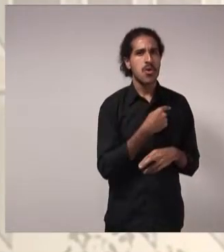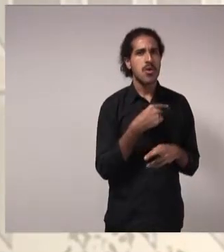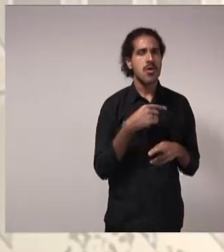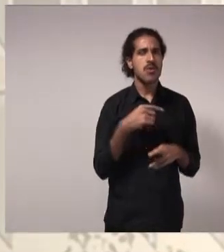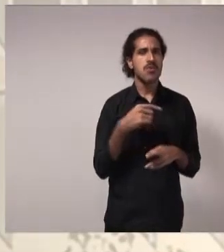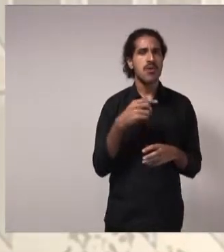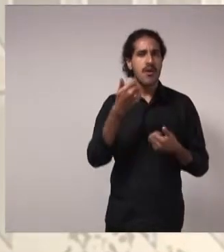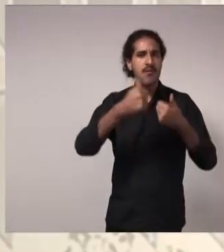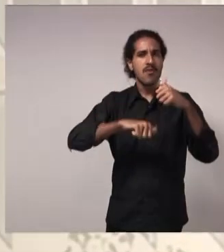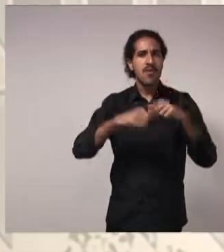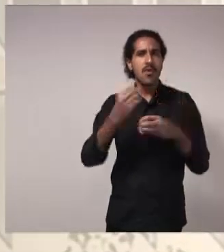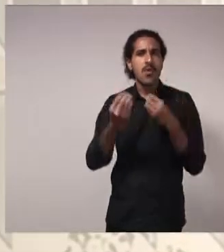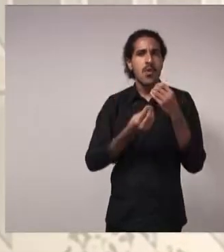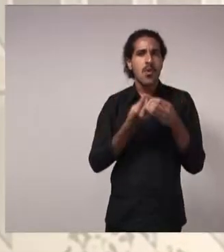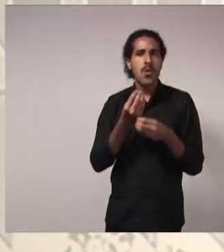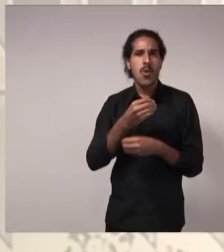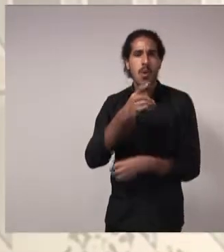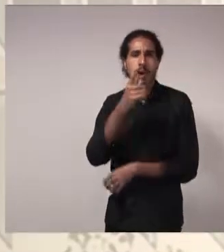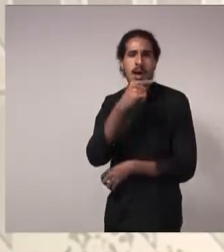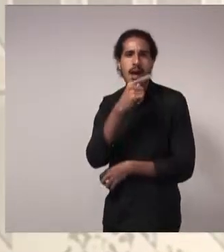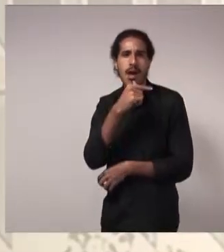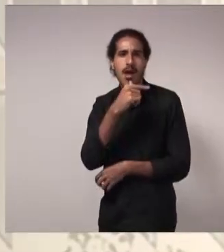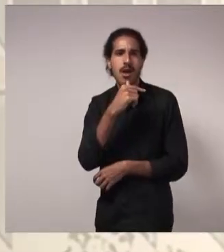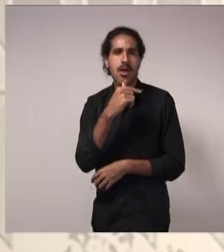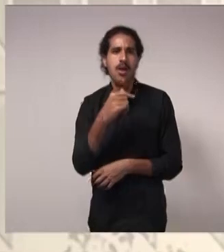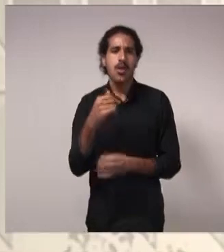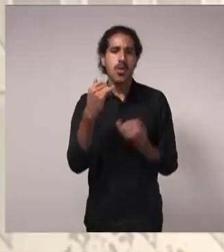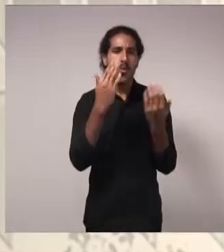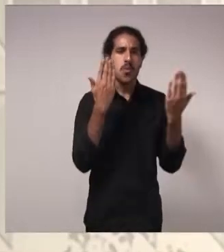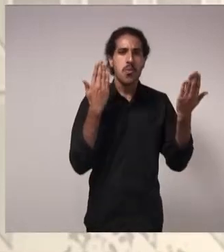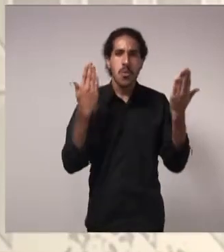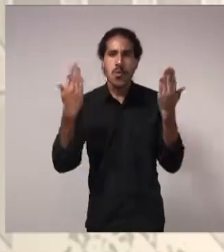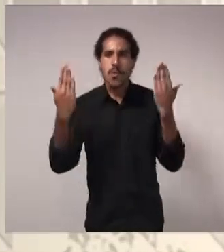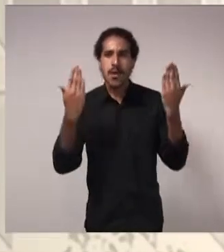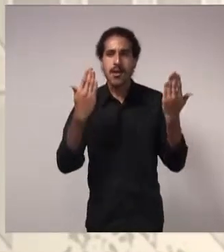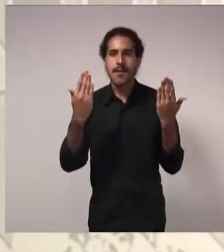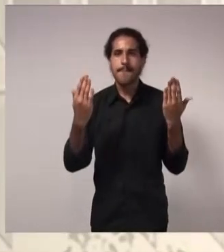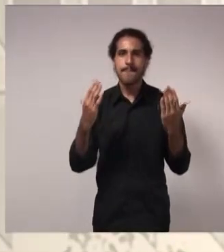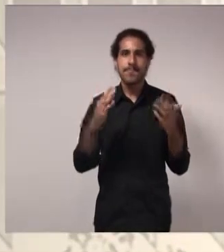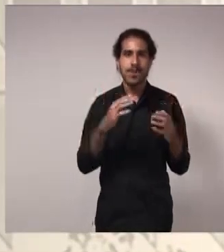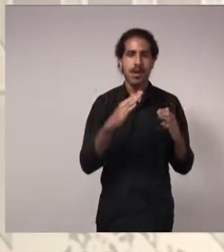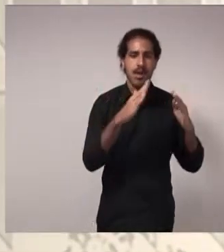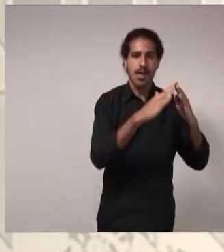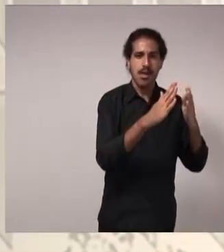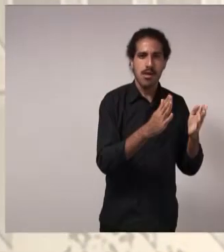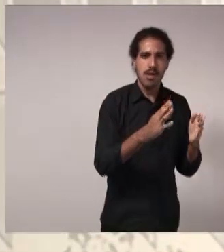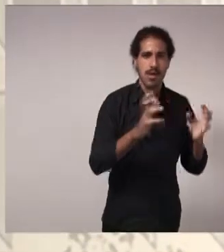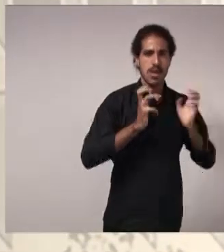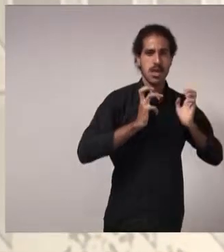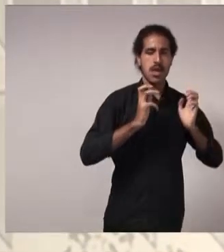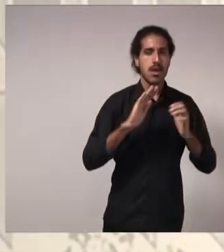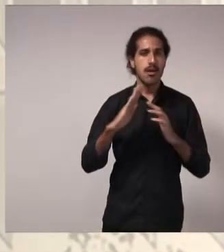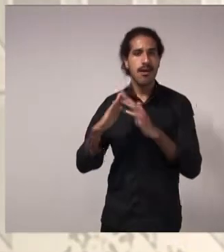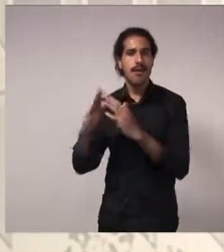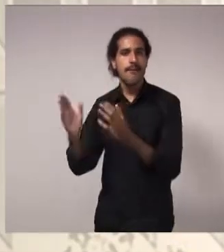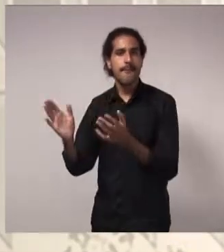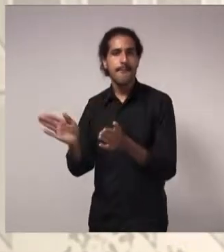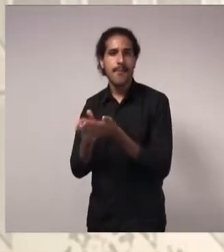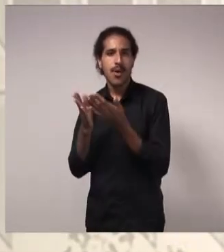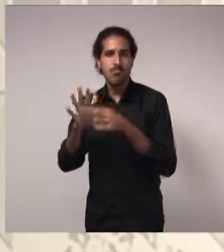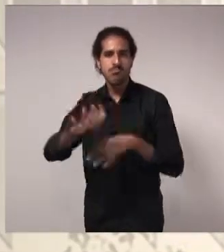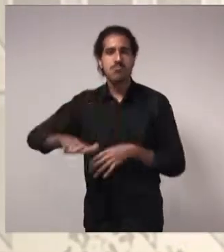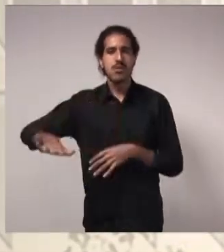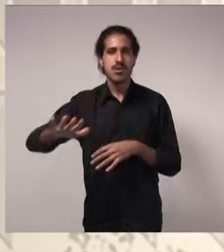média baixa e de baixa renda. Então, a gente pode até ver, por essas imagens aéreas, que é uma